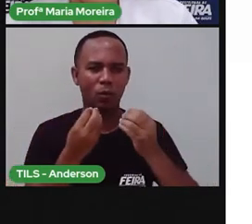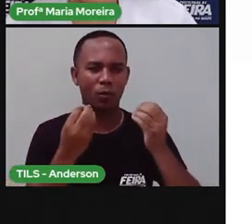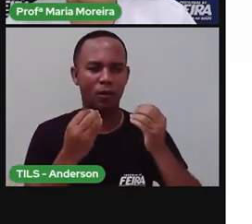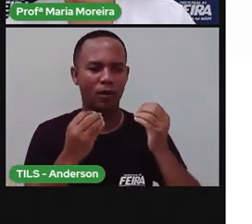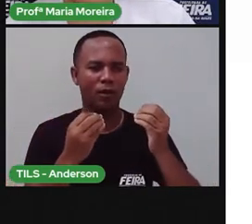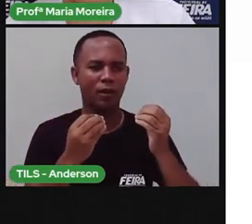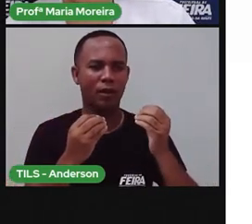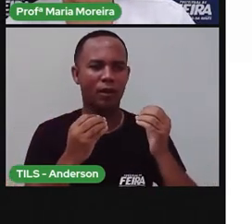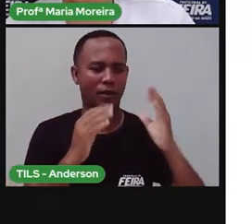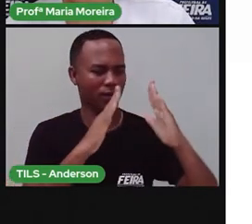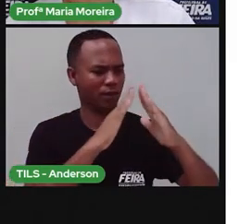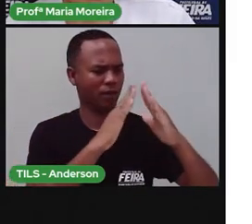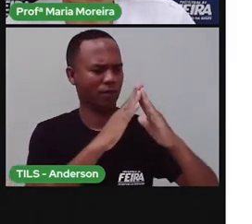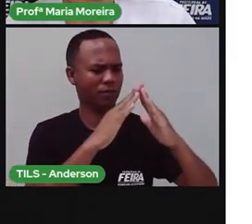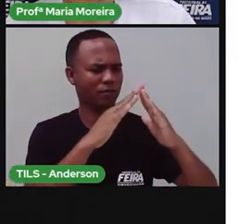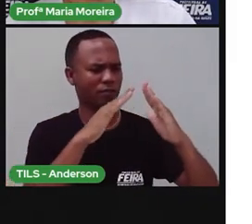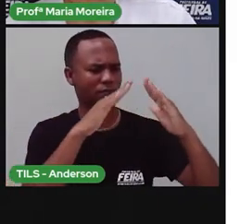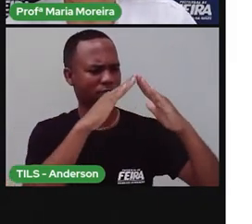E aí?